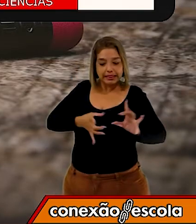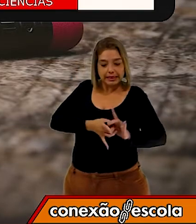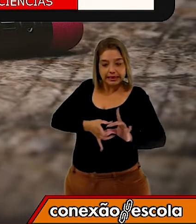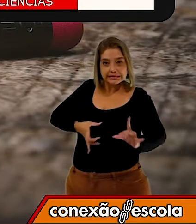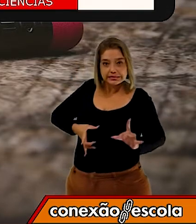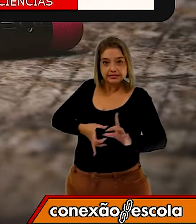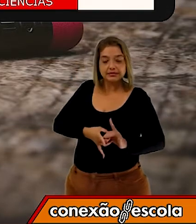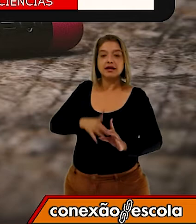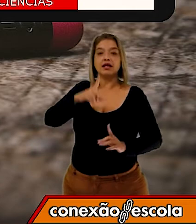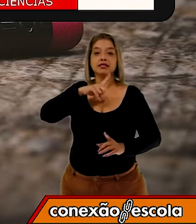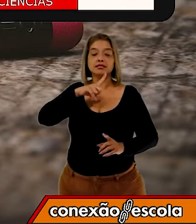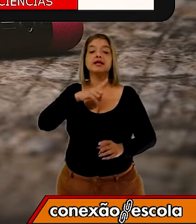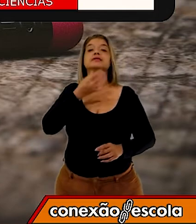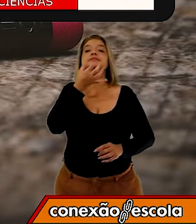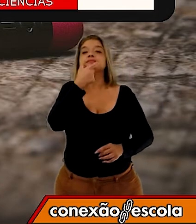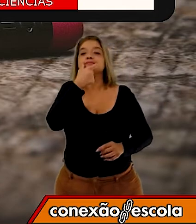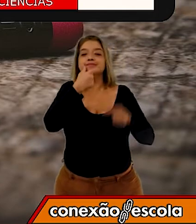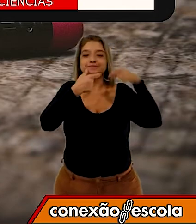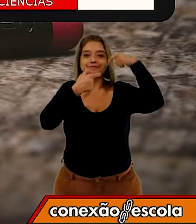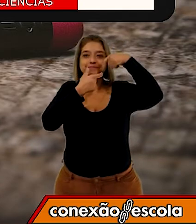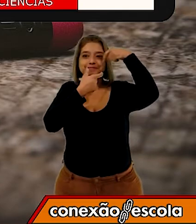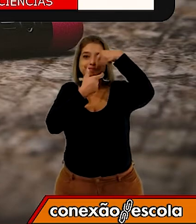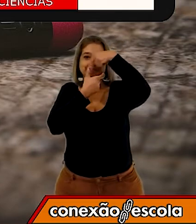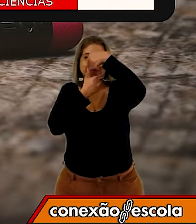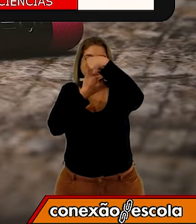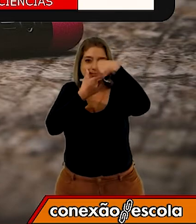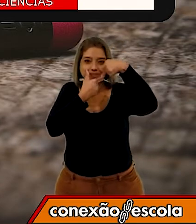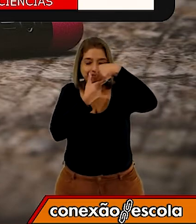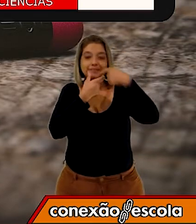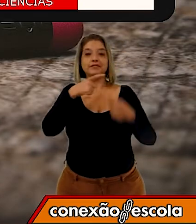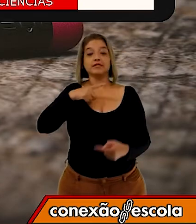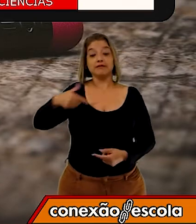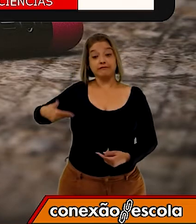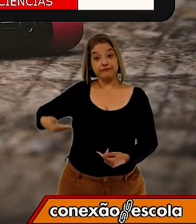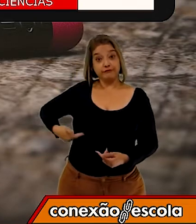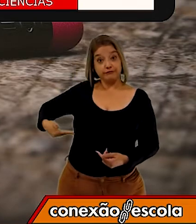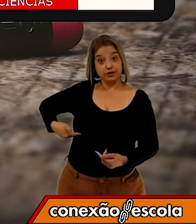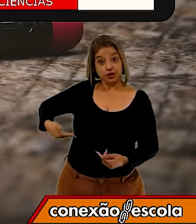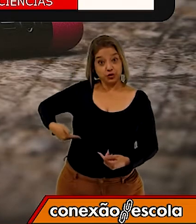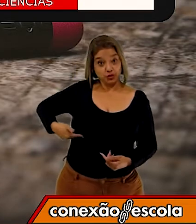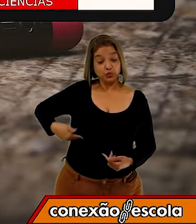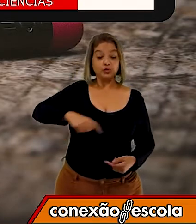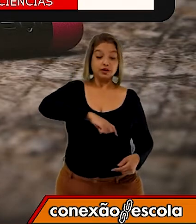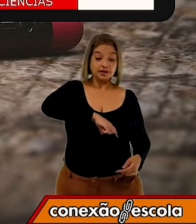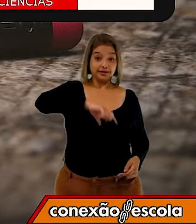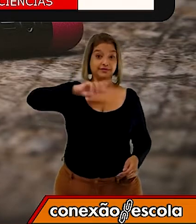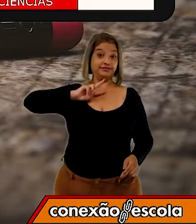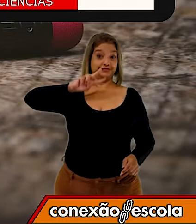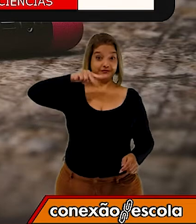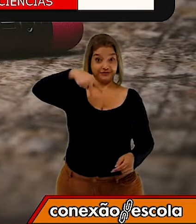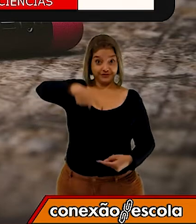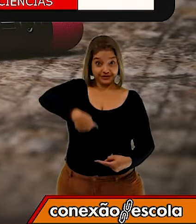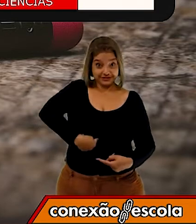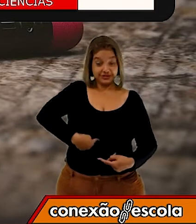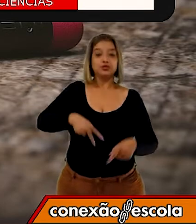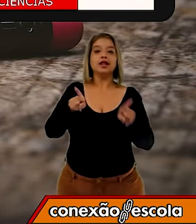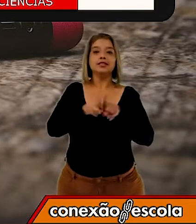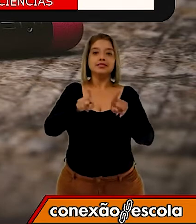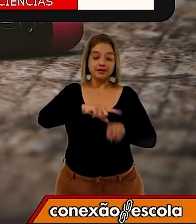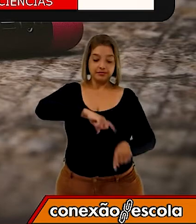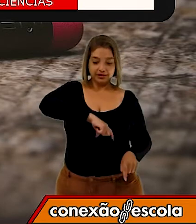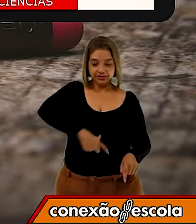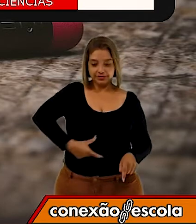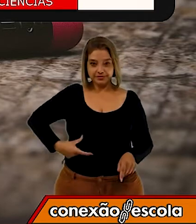as glândulas salivares, fígado, vesícula biliar e o pâncreas.